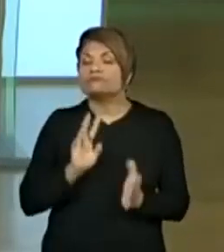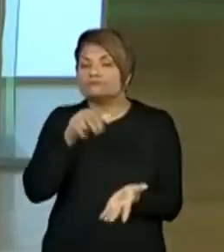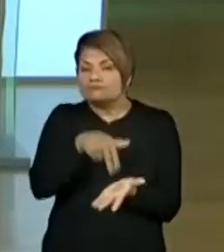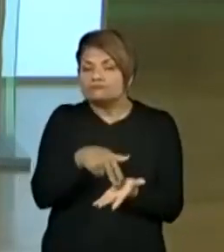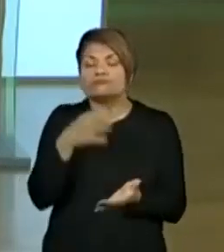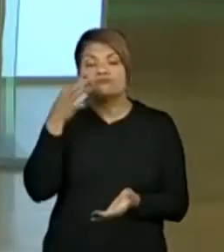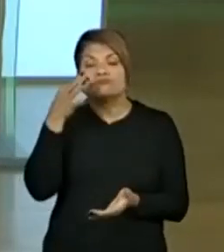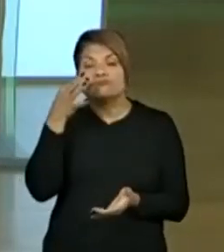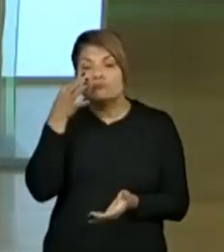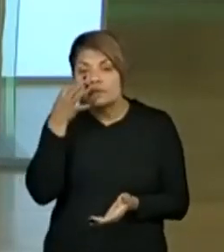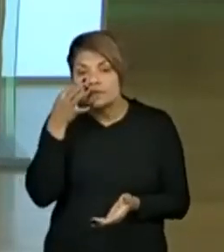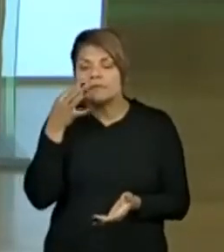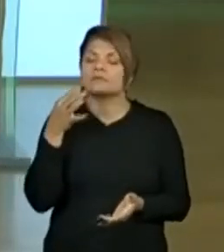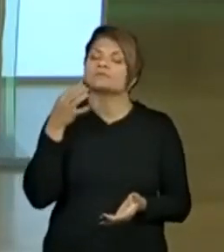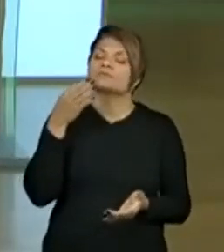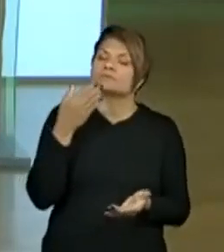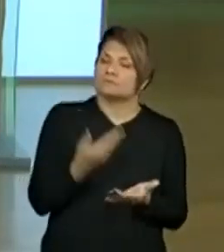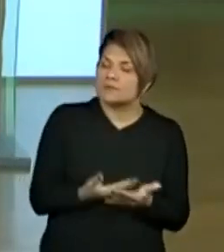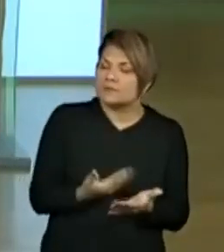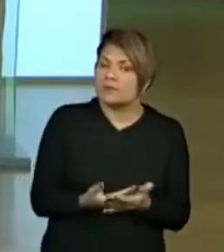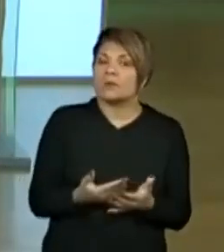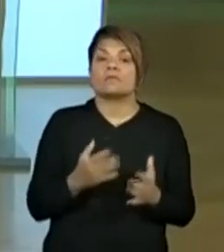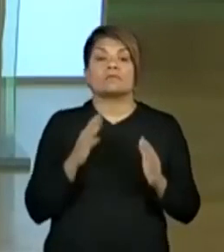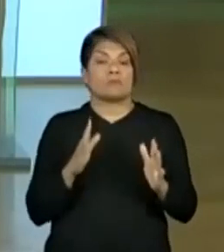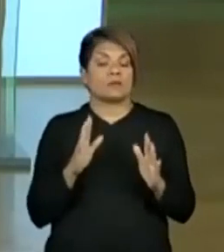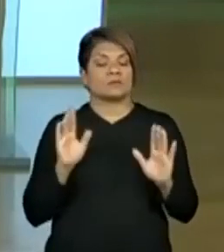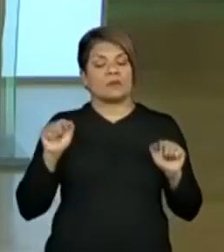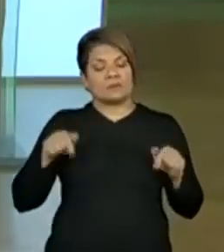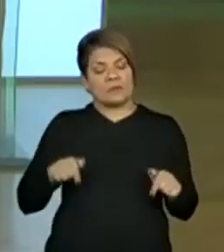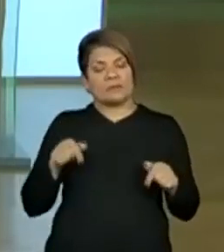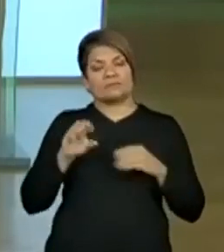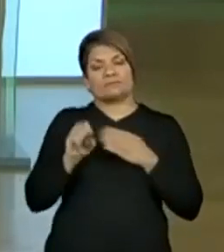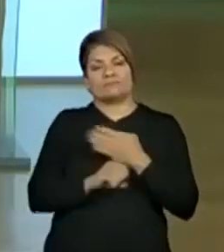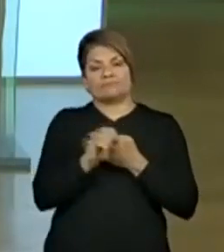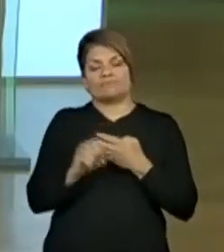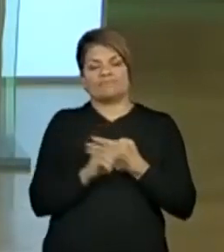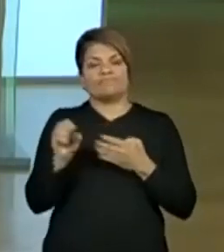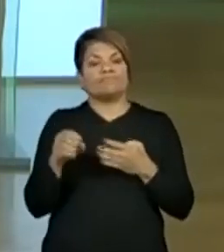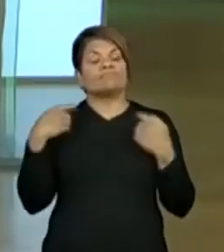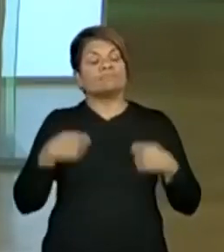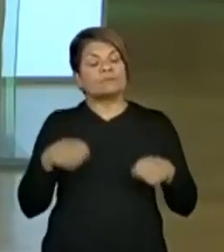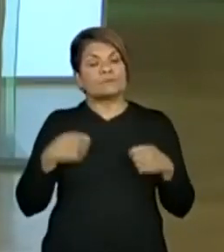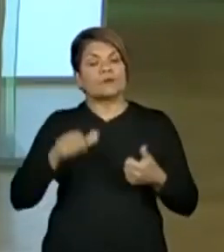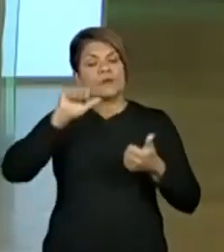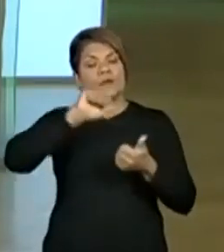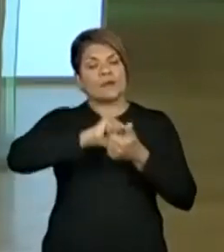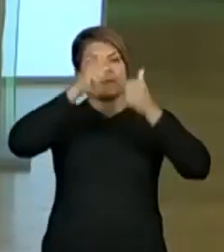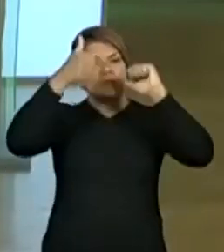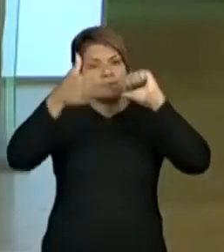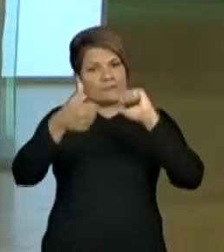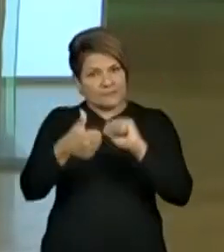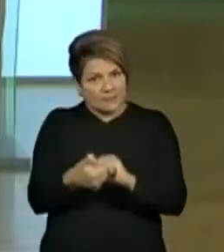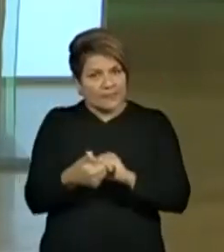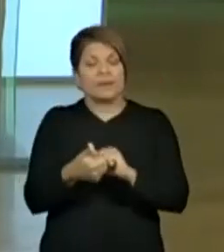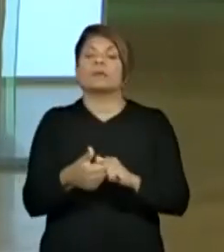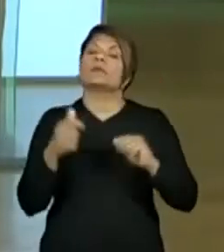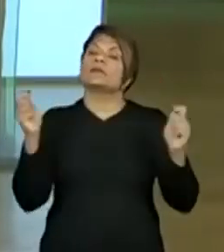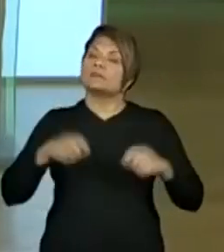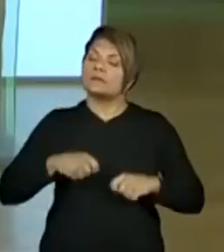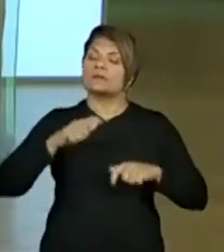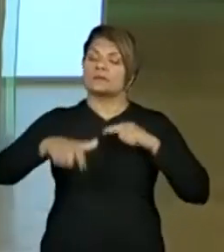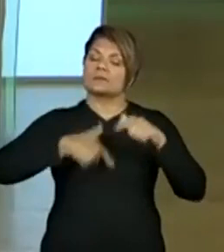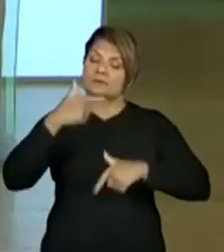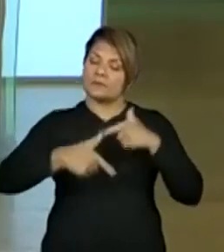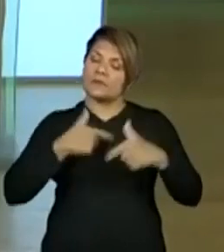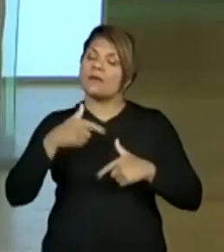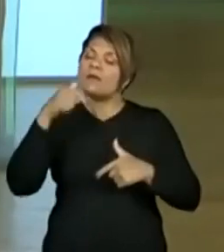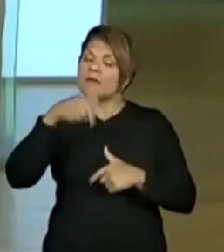Então, aqui no Centro de Mídias, a gente fez umas pequenas adequações para poder conseguir trabalhar as atividades